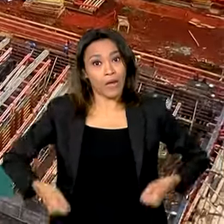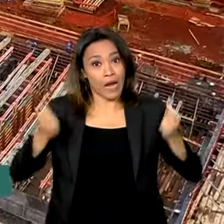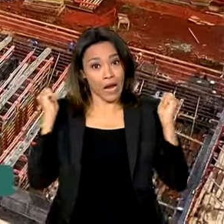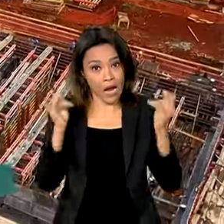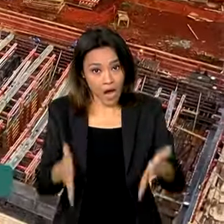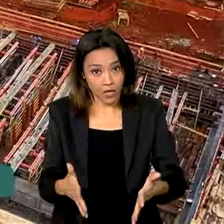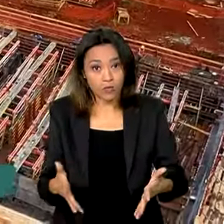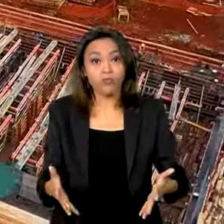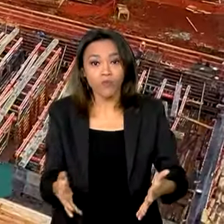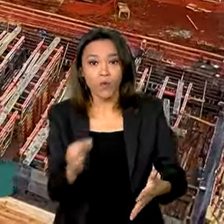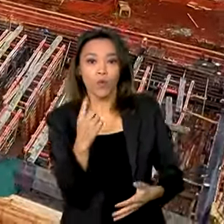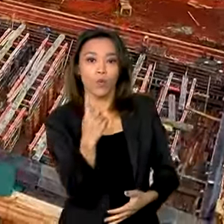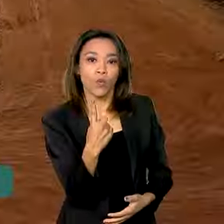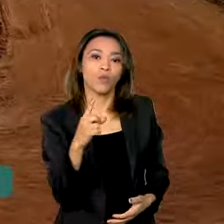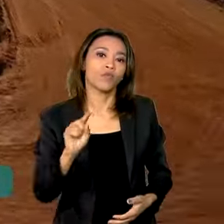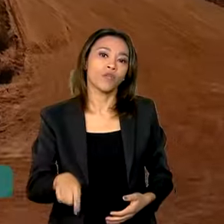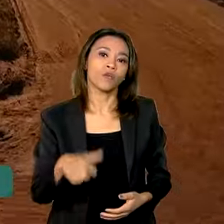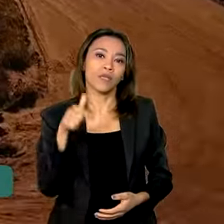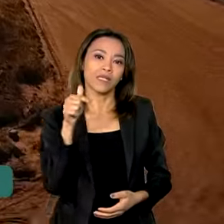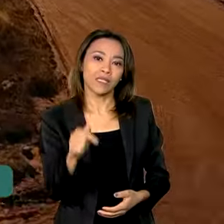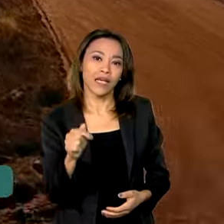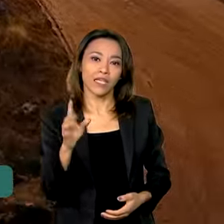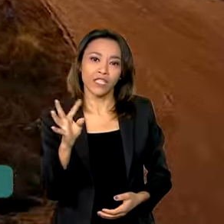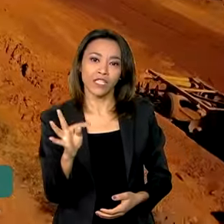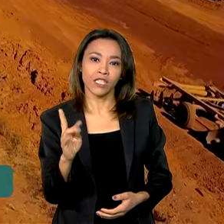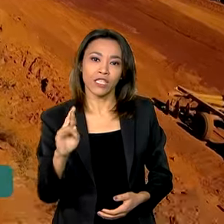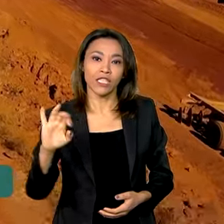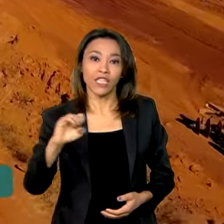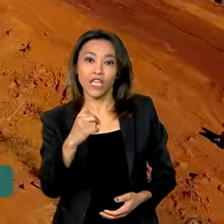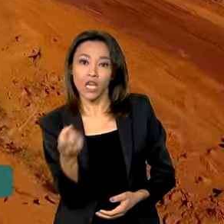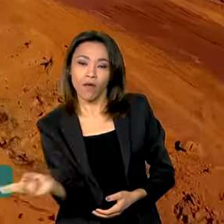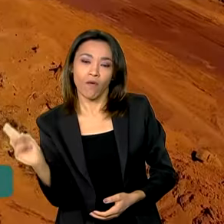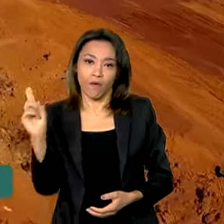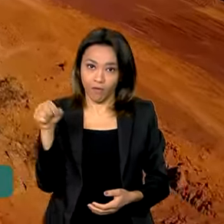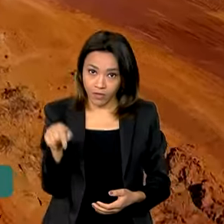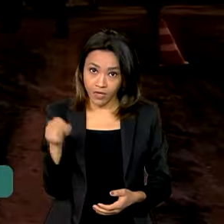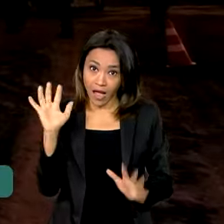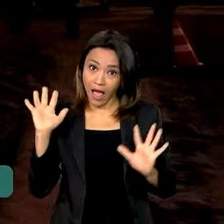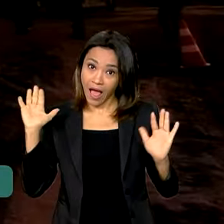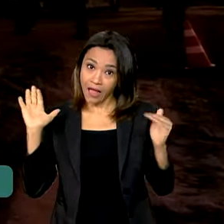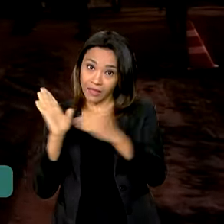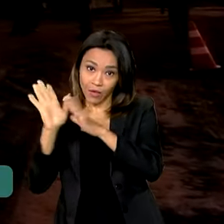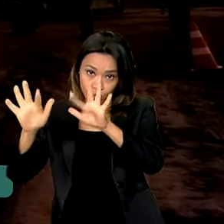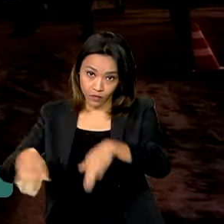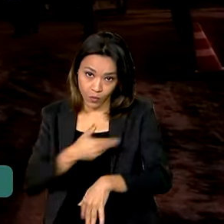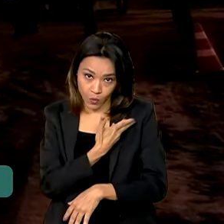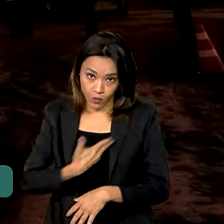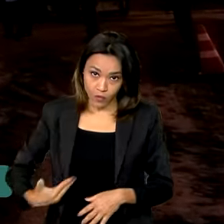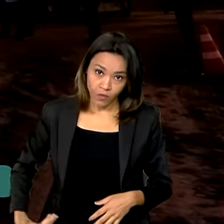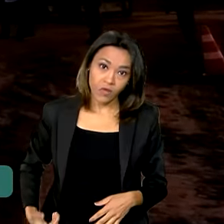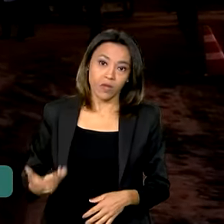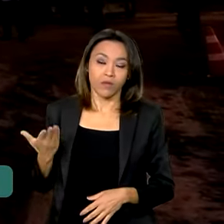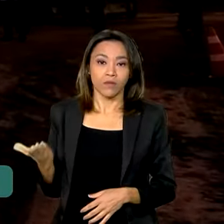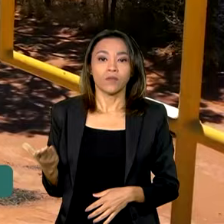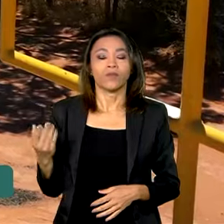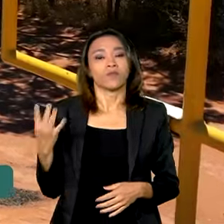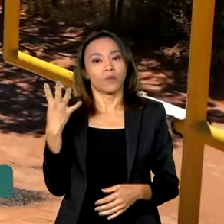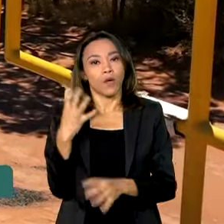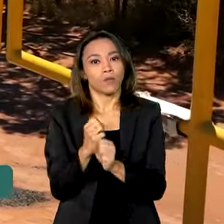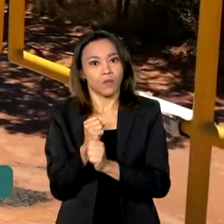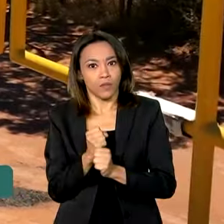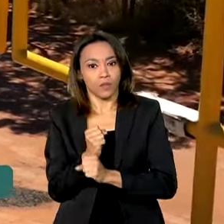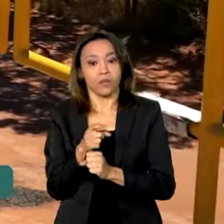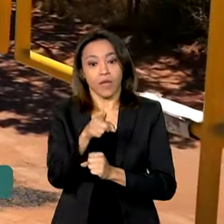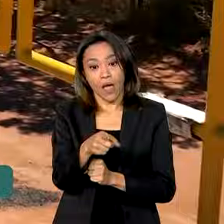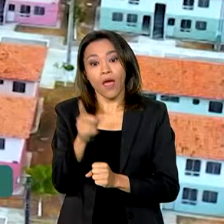de 1,7 trilhão de reais até o fim deste governo. O PAC Seleções é um braço do